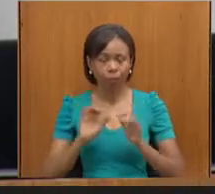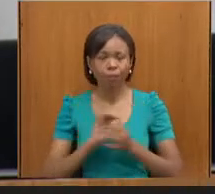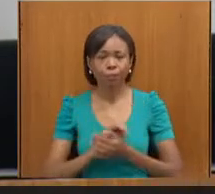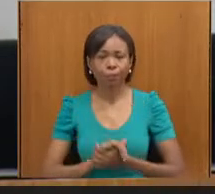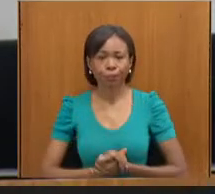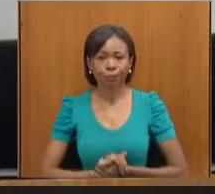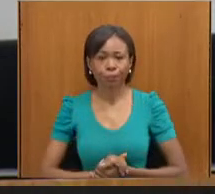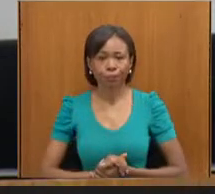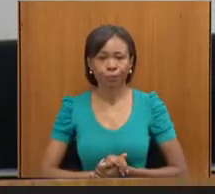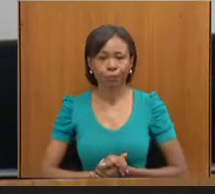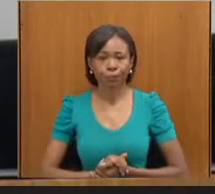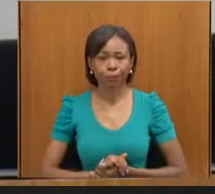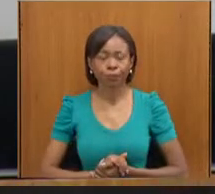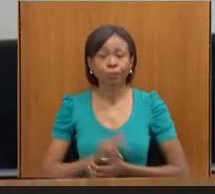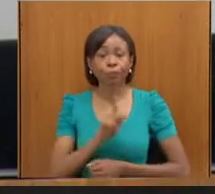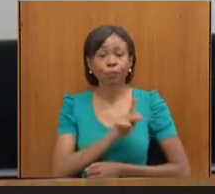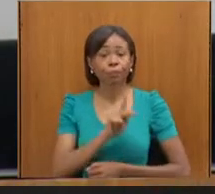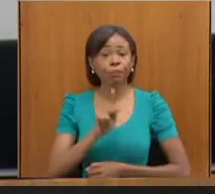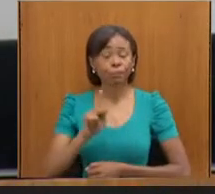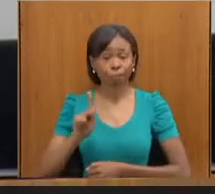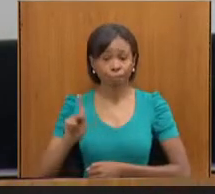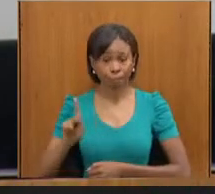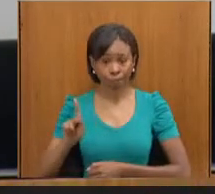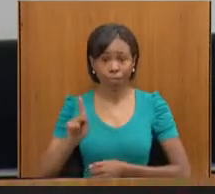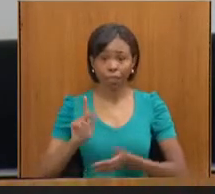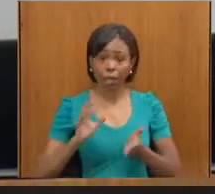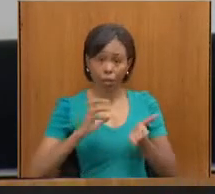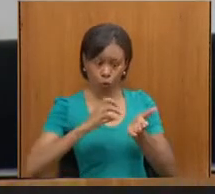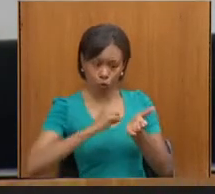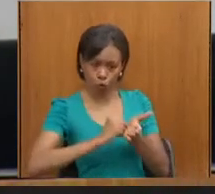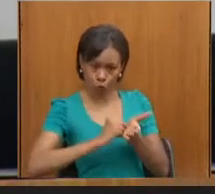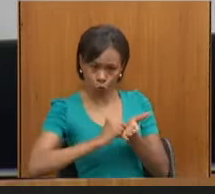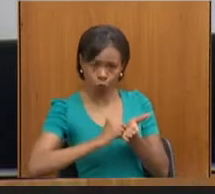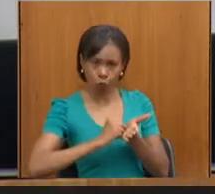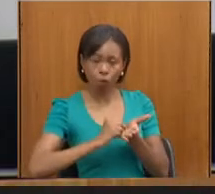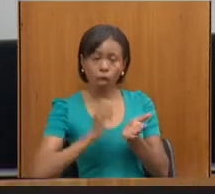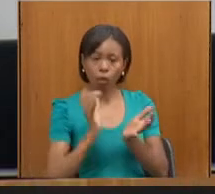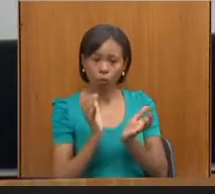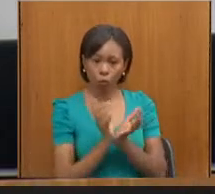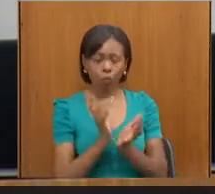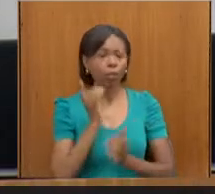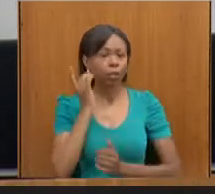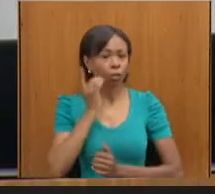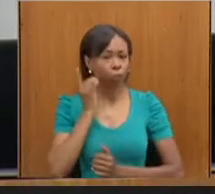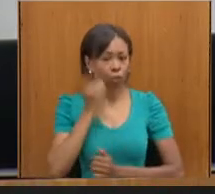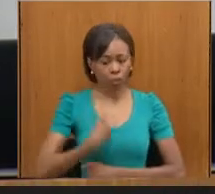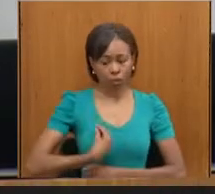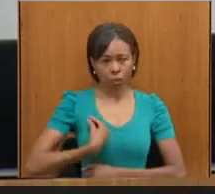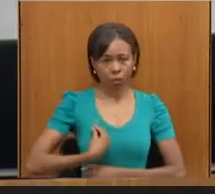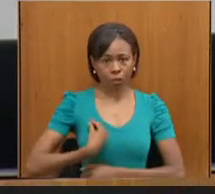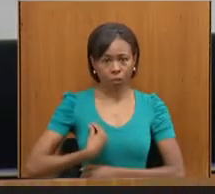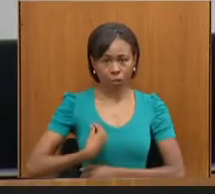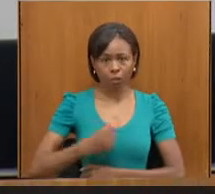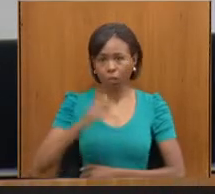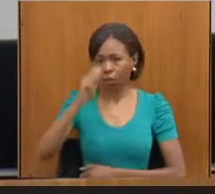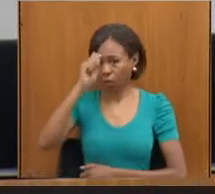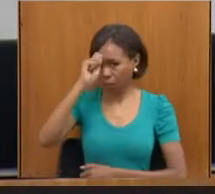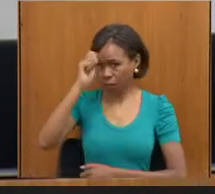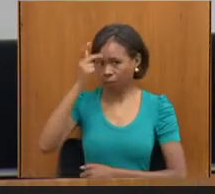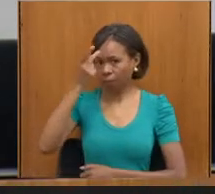presidência está aqui no registro da presença dos deputados e deputadas, registrando, então, a presença da deputada Ana Paula.